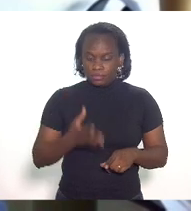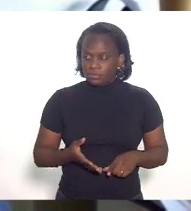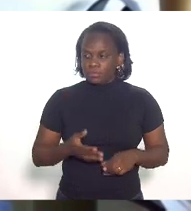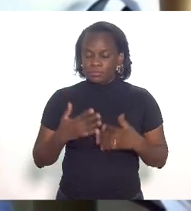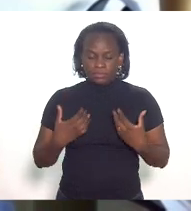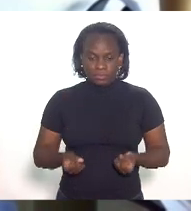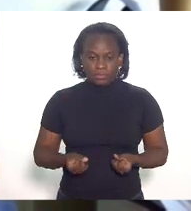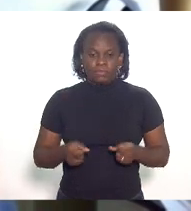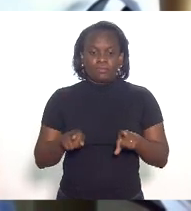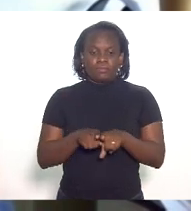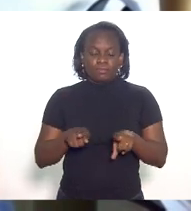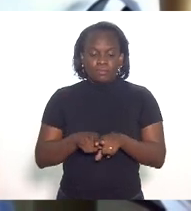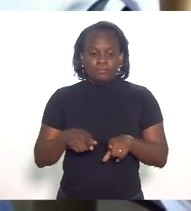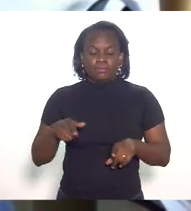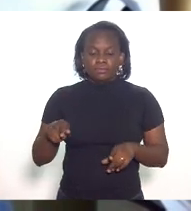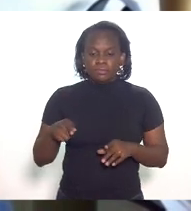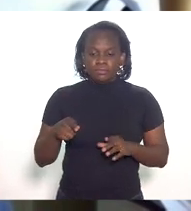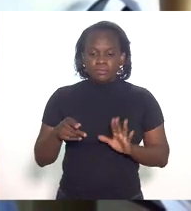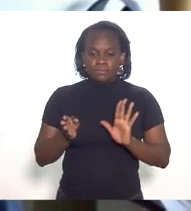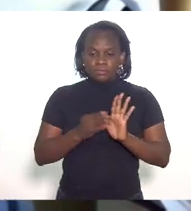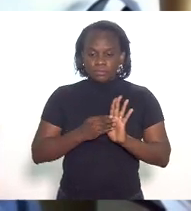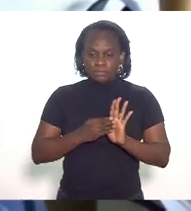e recebeu